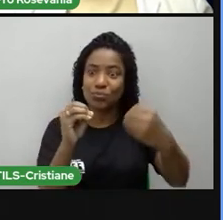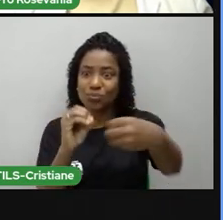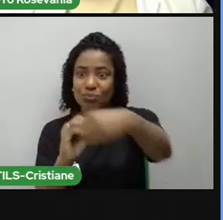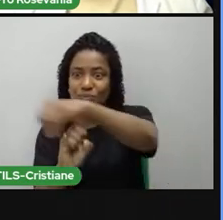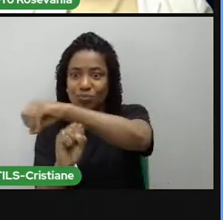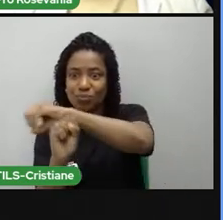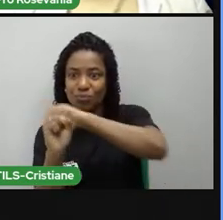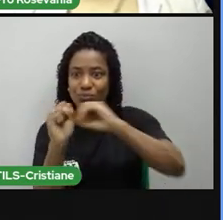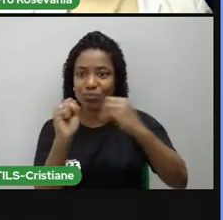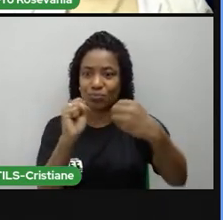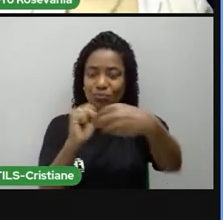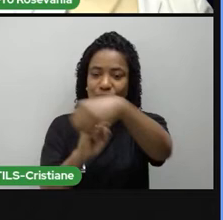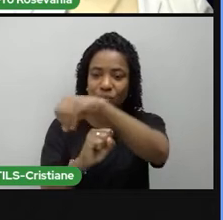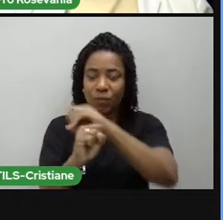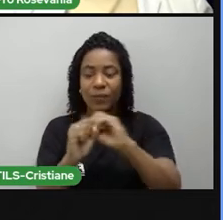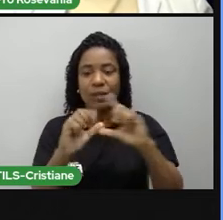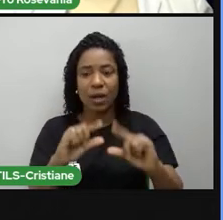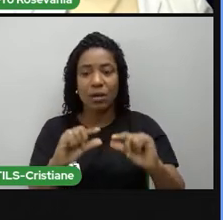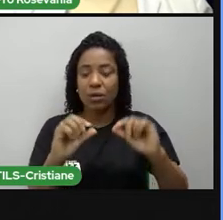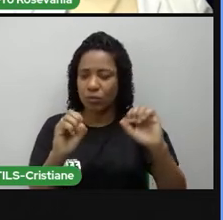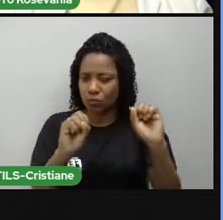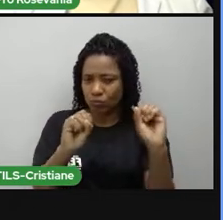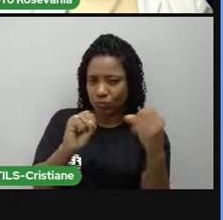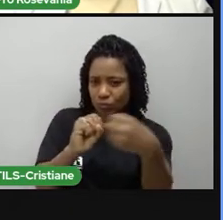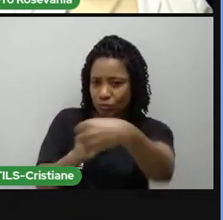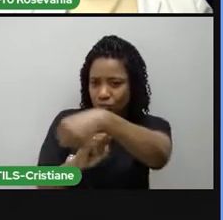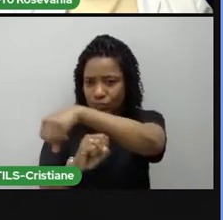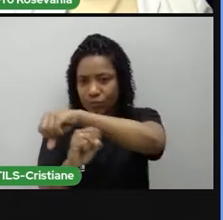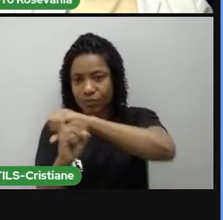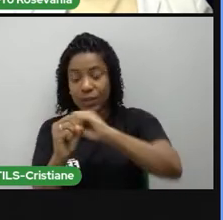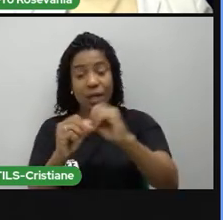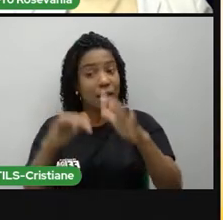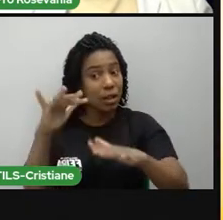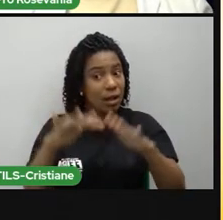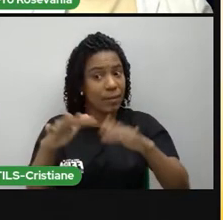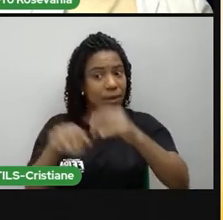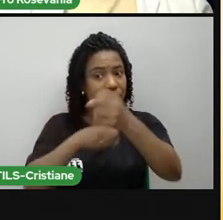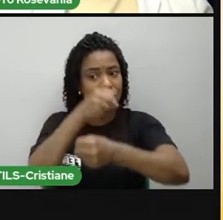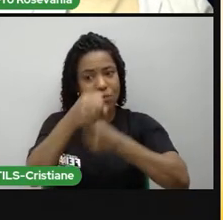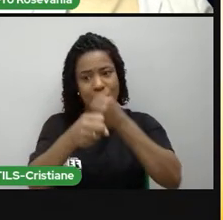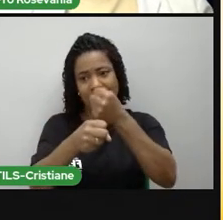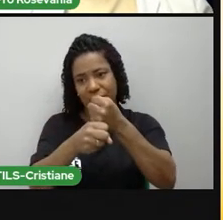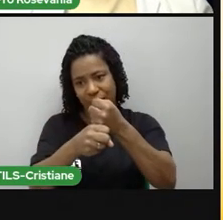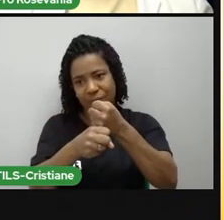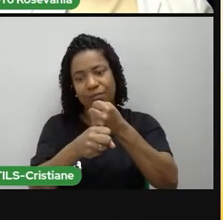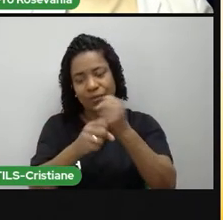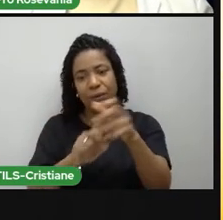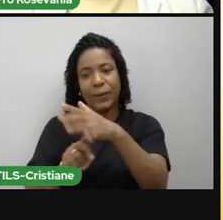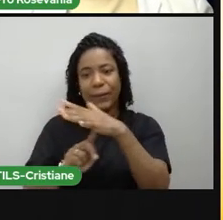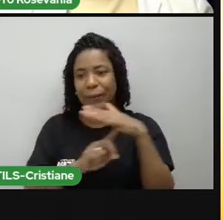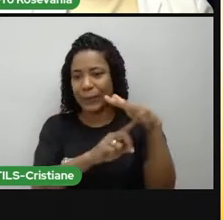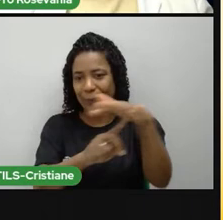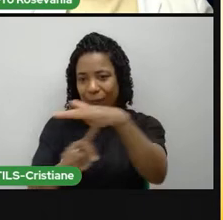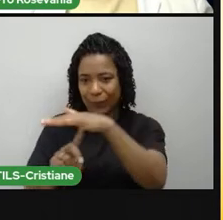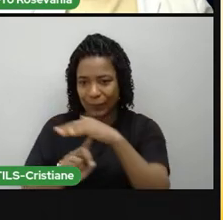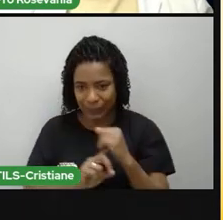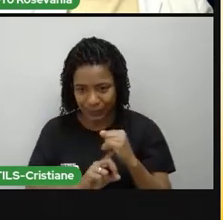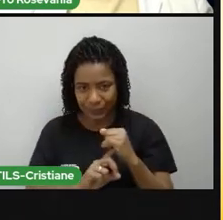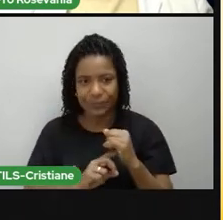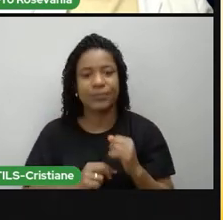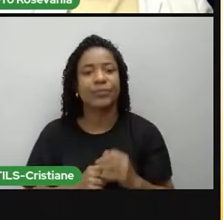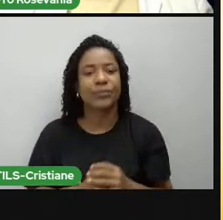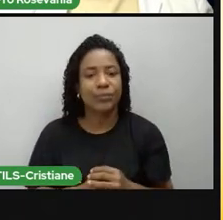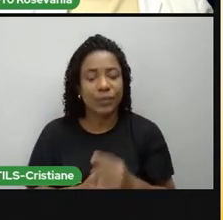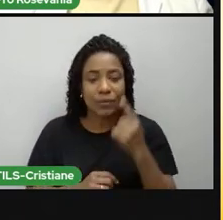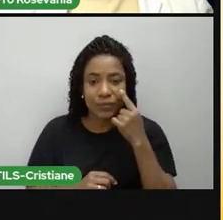diminuindo conforme vai chegando o período do ano. Aí, aqui, eu botei mais detalhes.